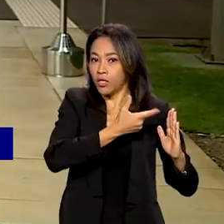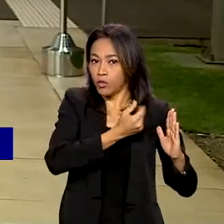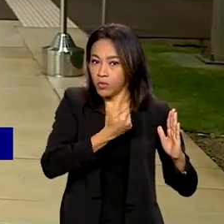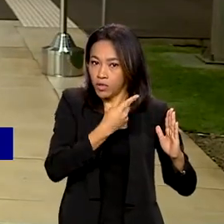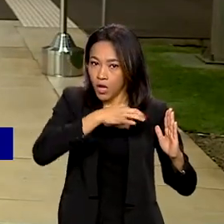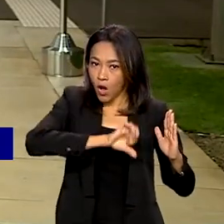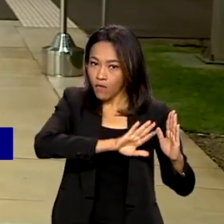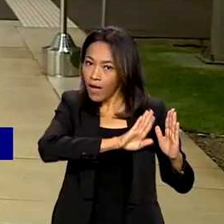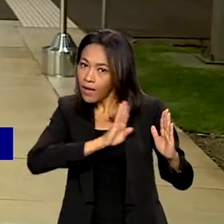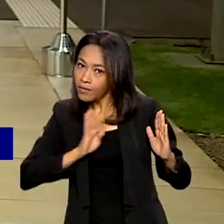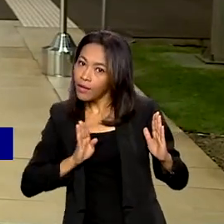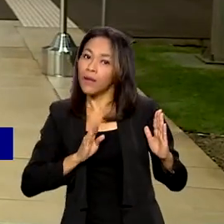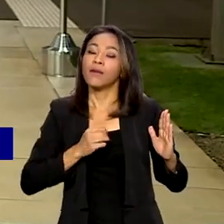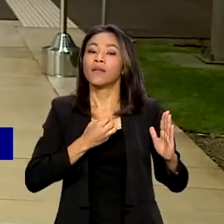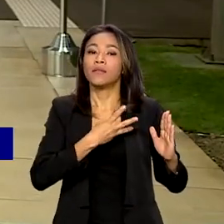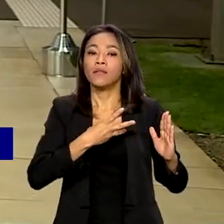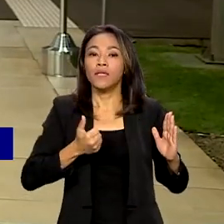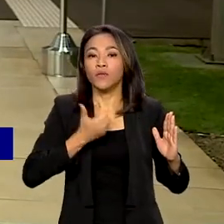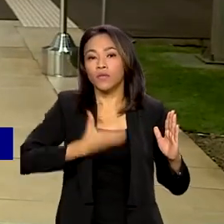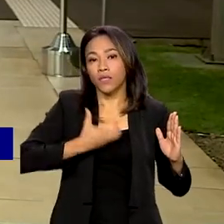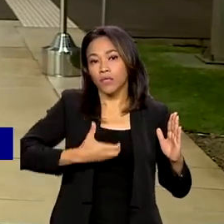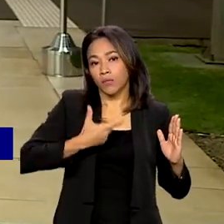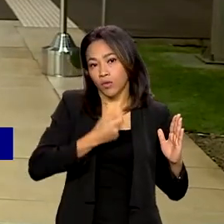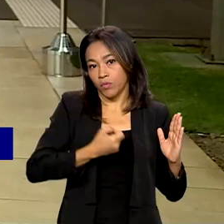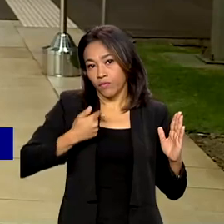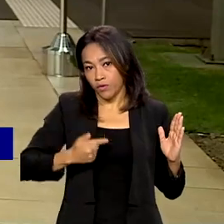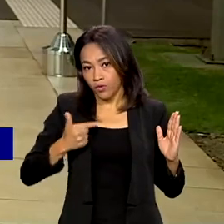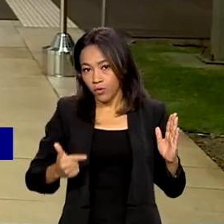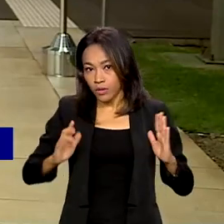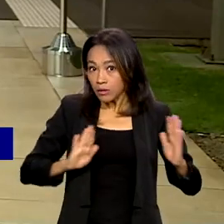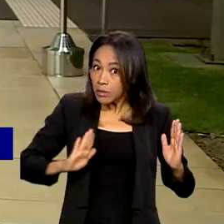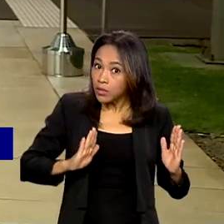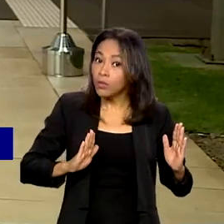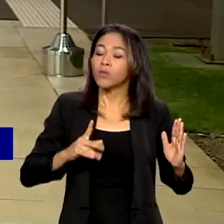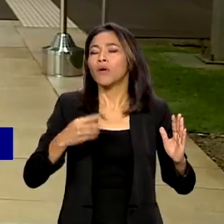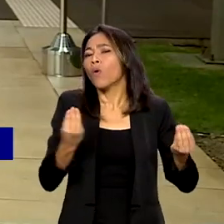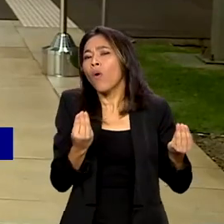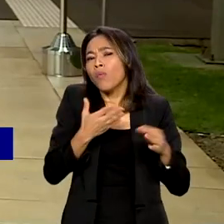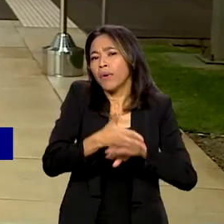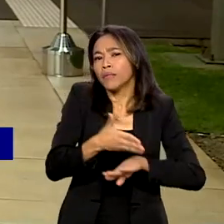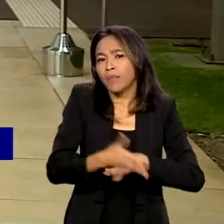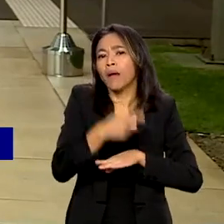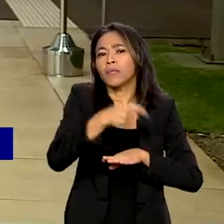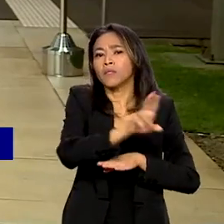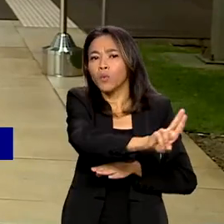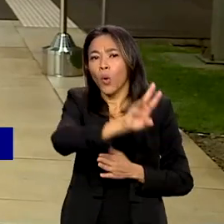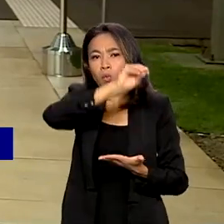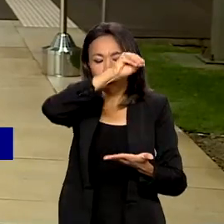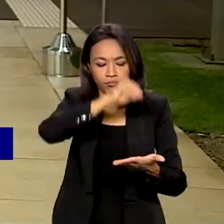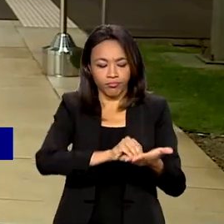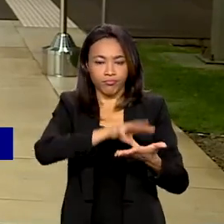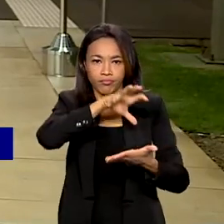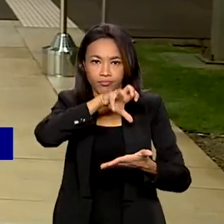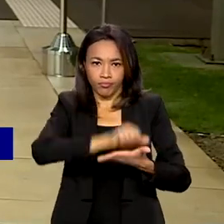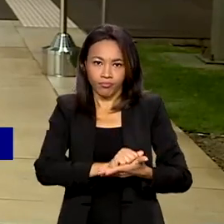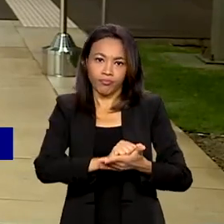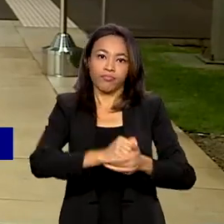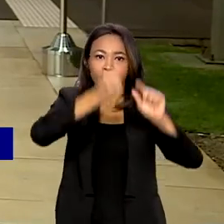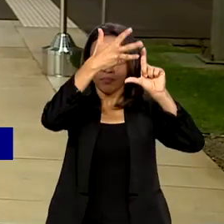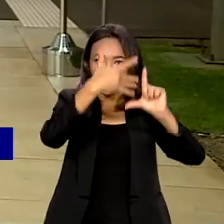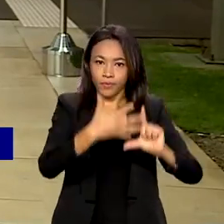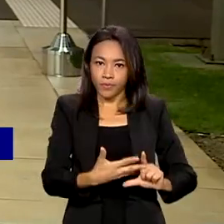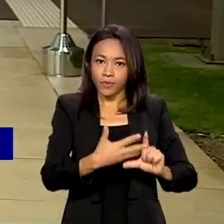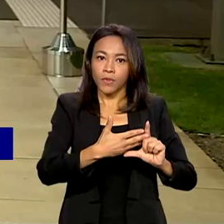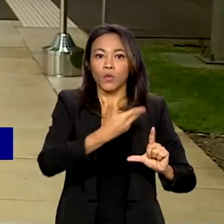e 31 de dezembro de 2022. Para participar, elas deverão se cadastrar na plataforma gov